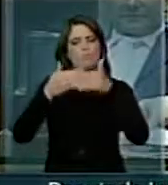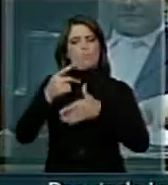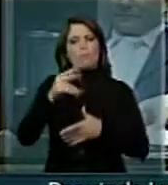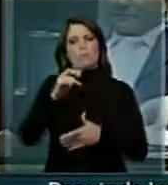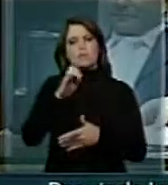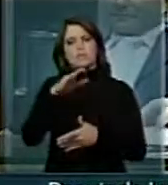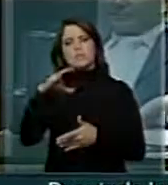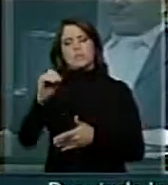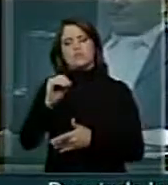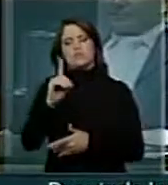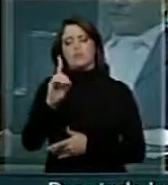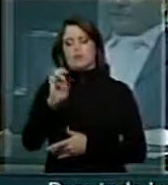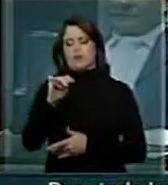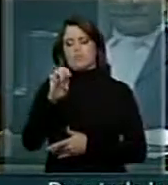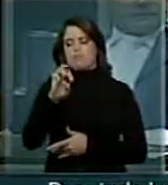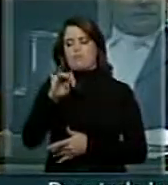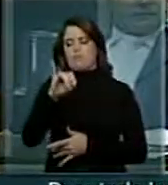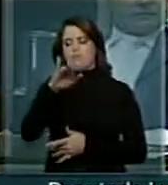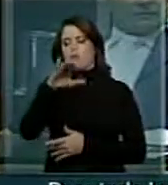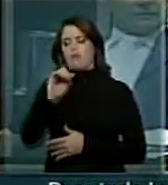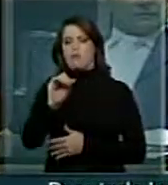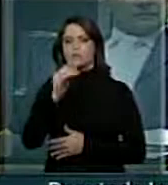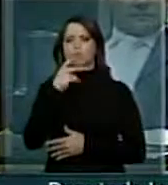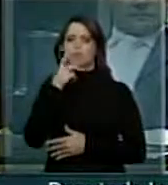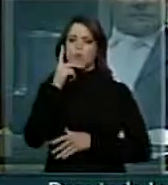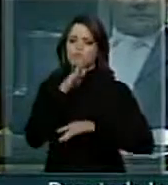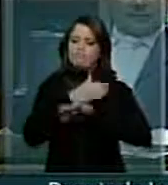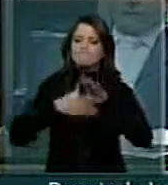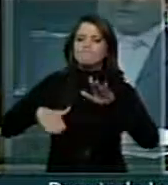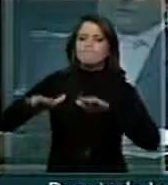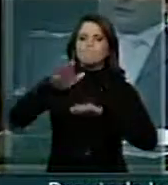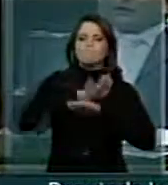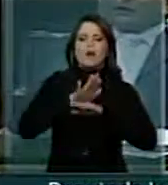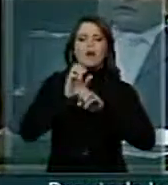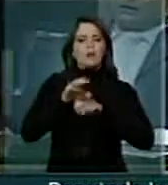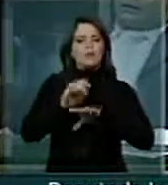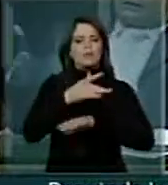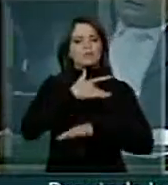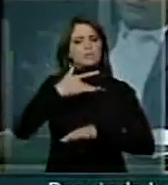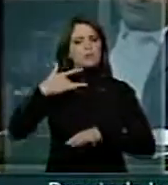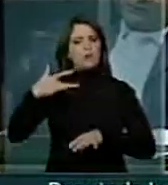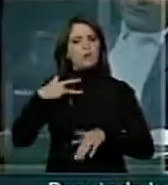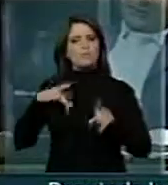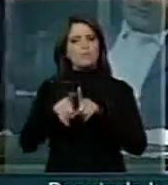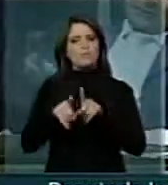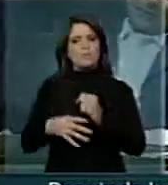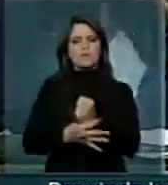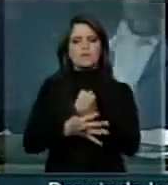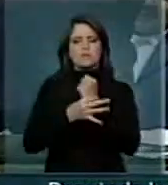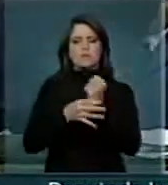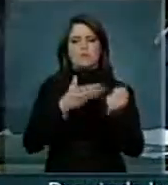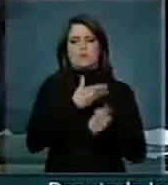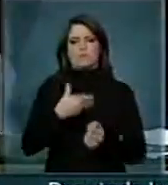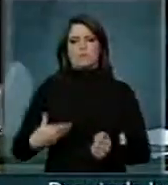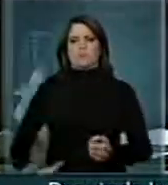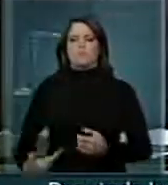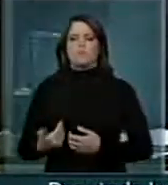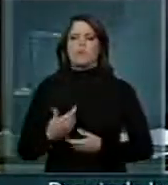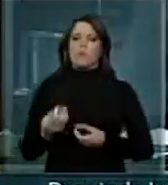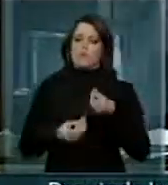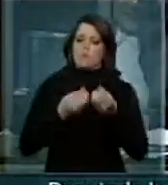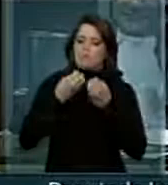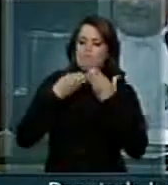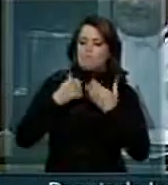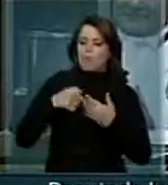democrático através da universalização da educação, da saúde e da segurança pública de